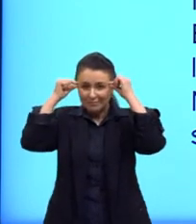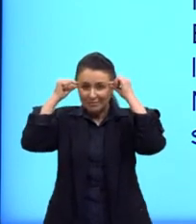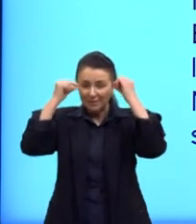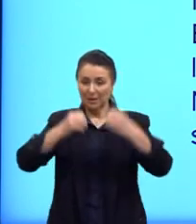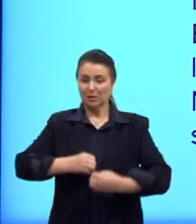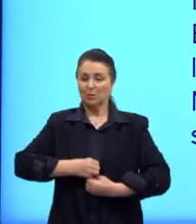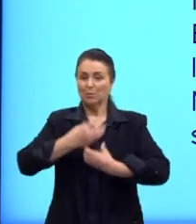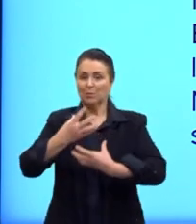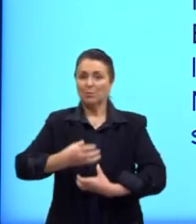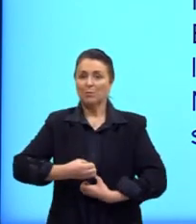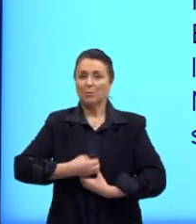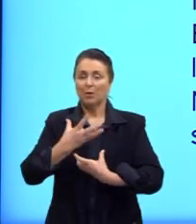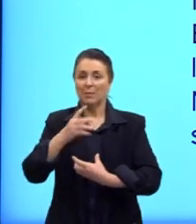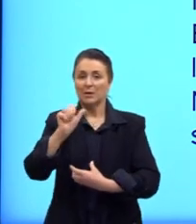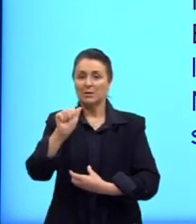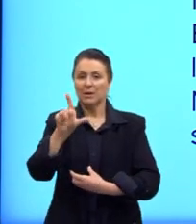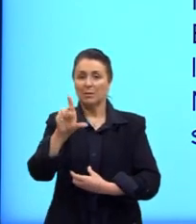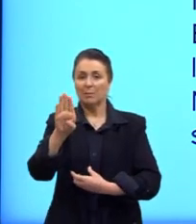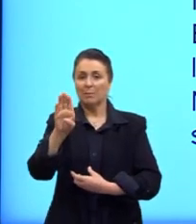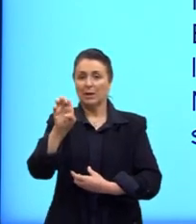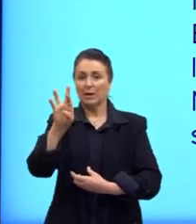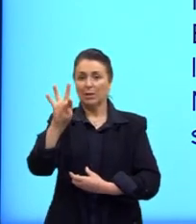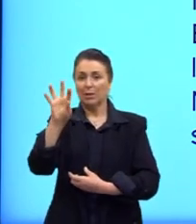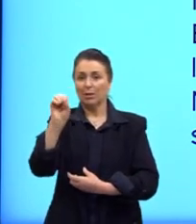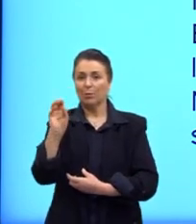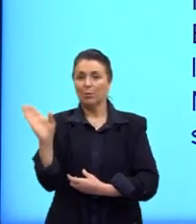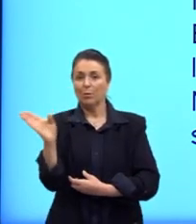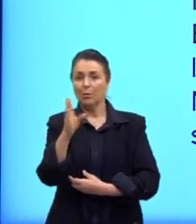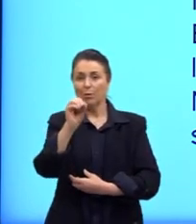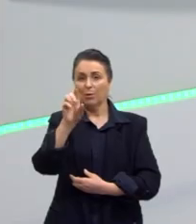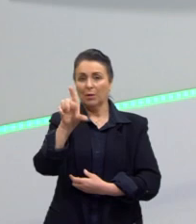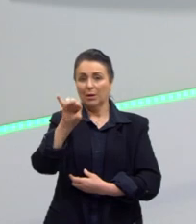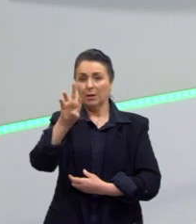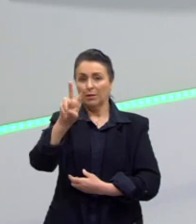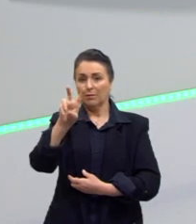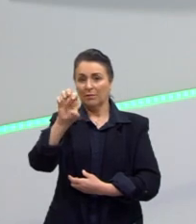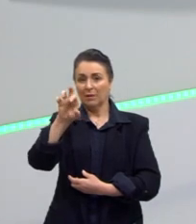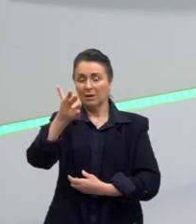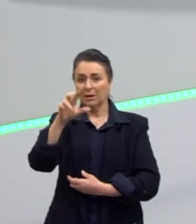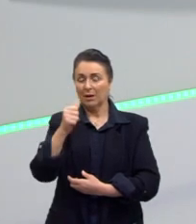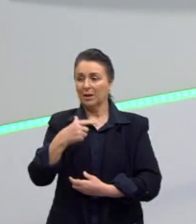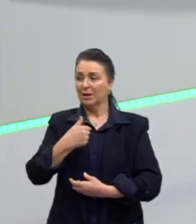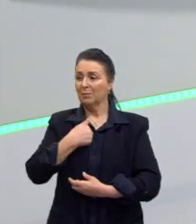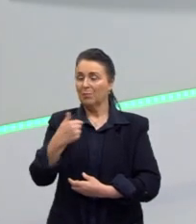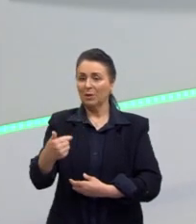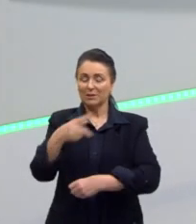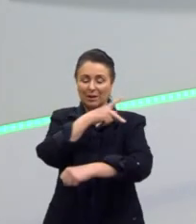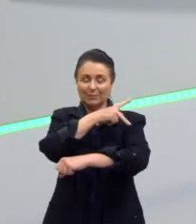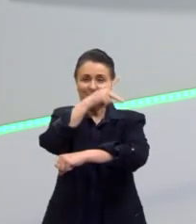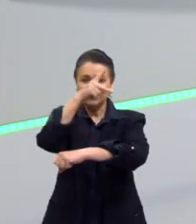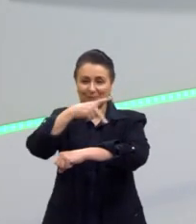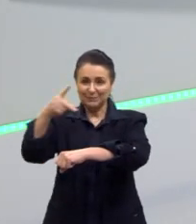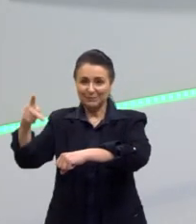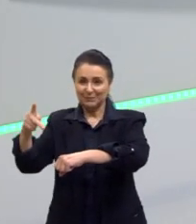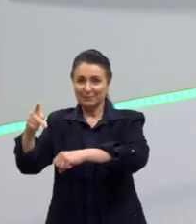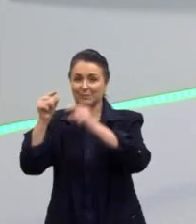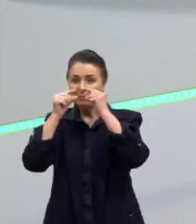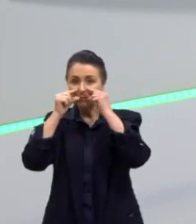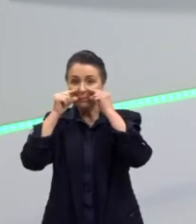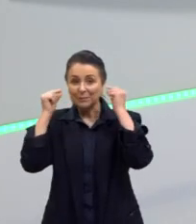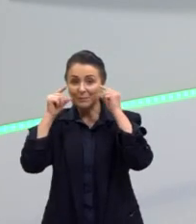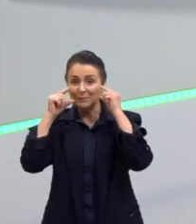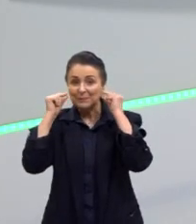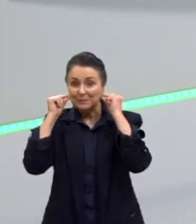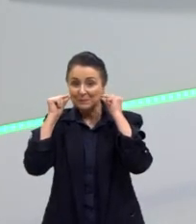poema de Alberto de Oliveira que retrata essas características parnasianas, nas quais nós não temos ali